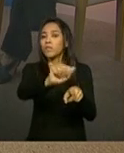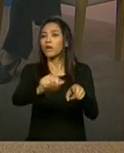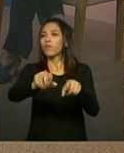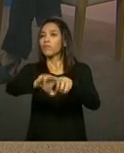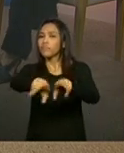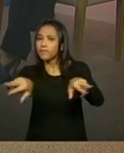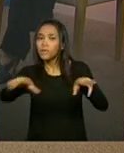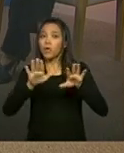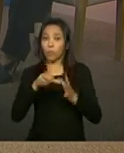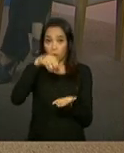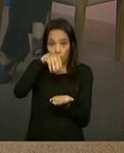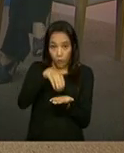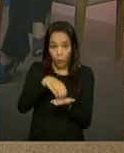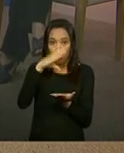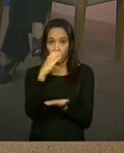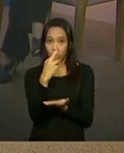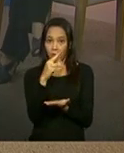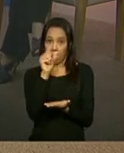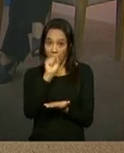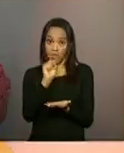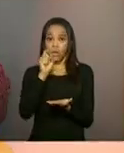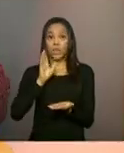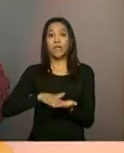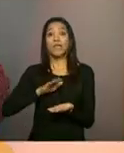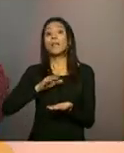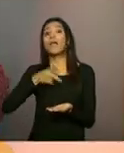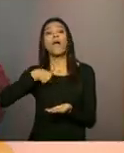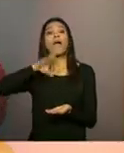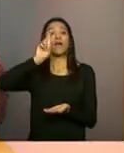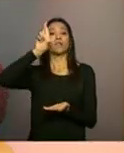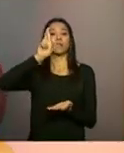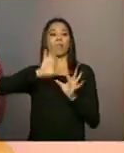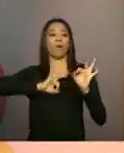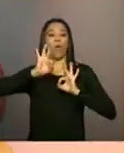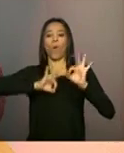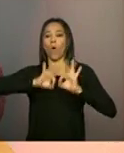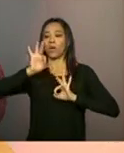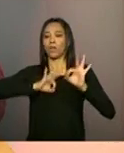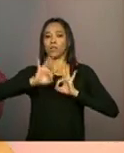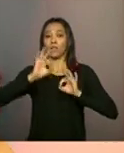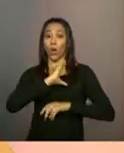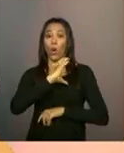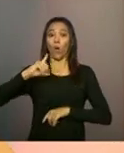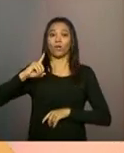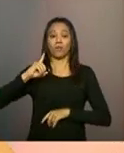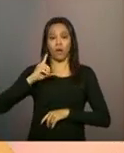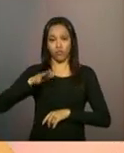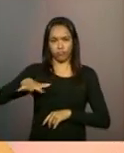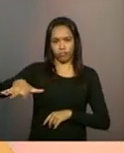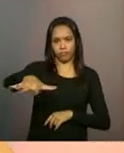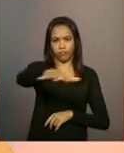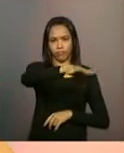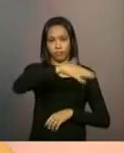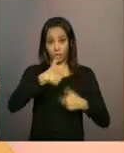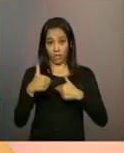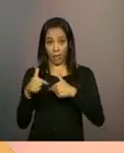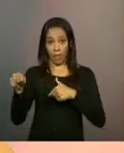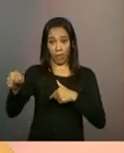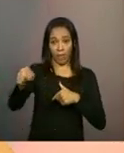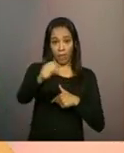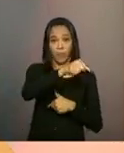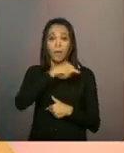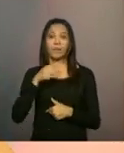ele é responsável pela fazer a gestão do território, mas as ações da área de gestão, por exemplo, conveniar com a entidade sócio